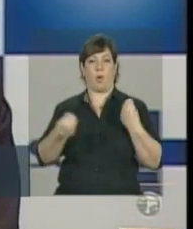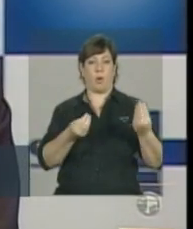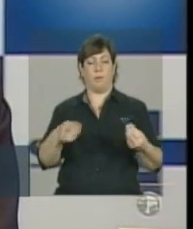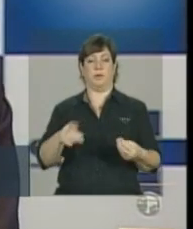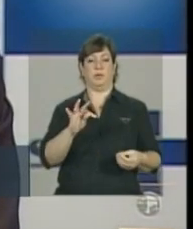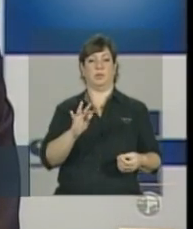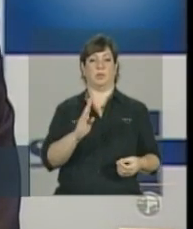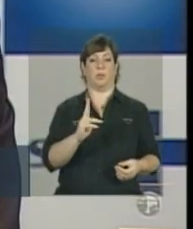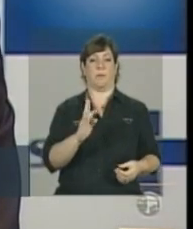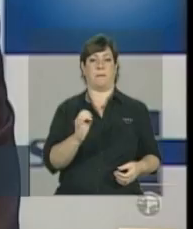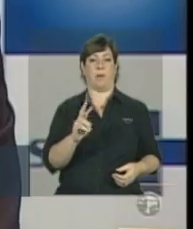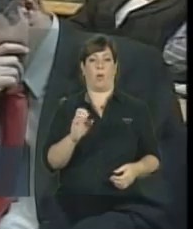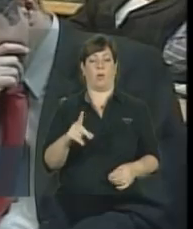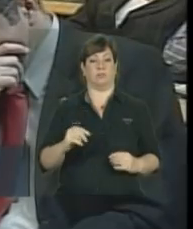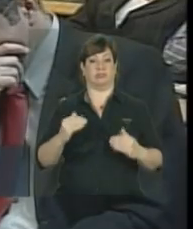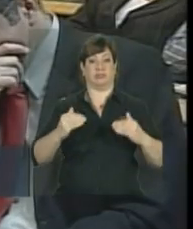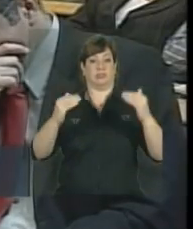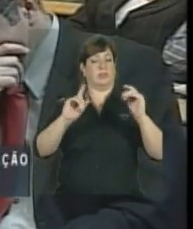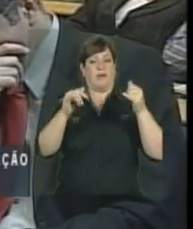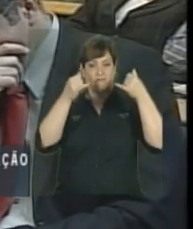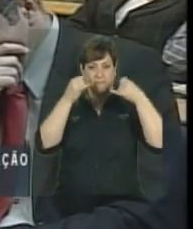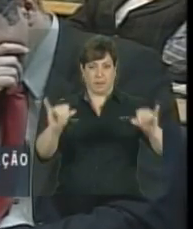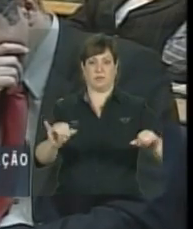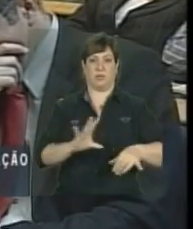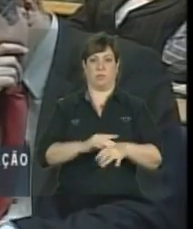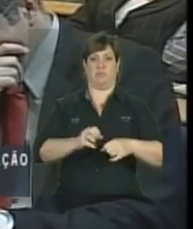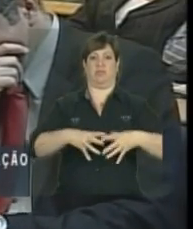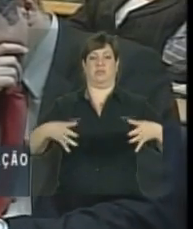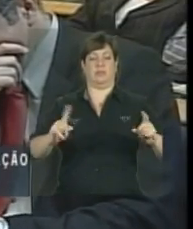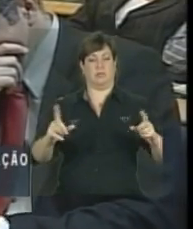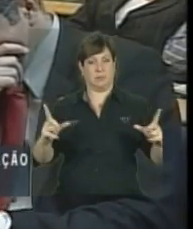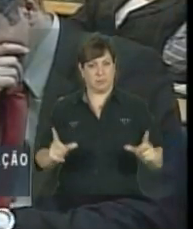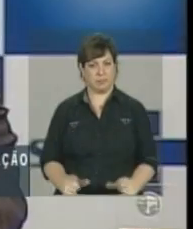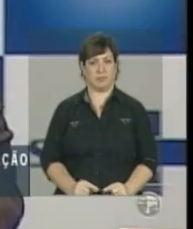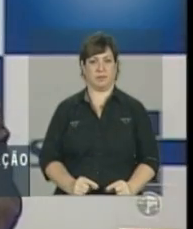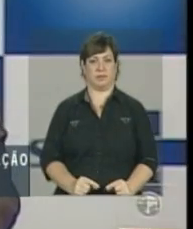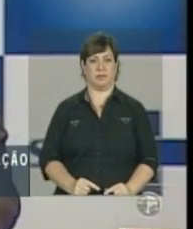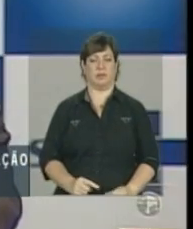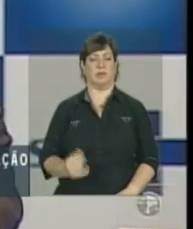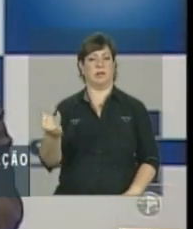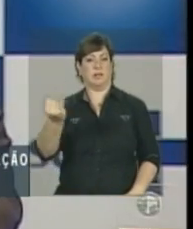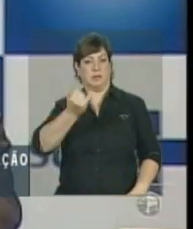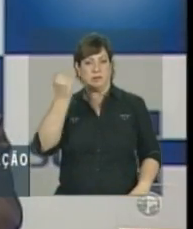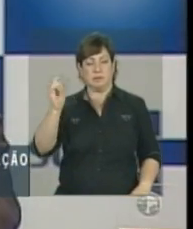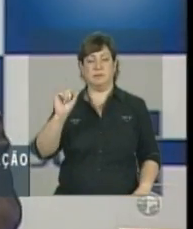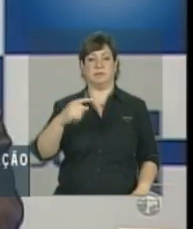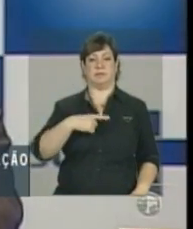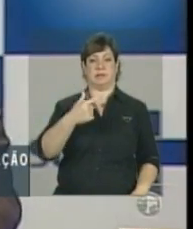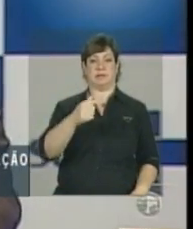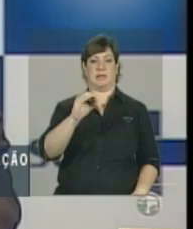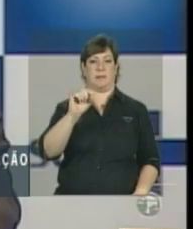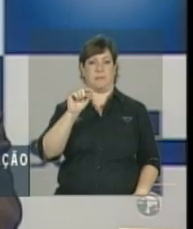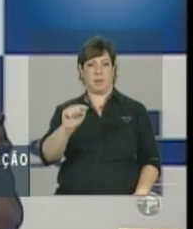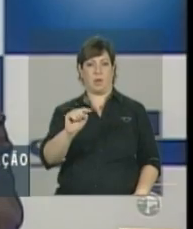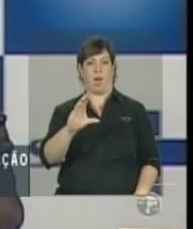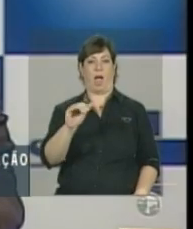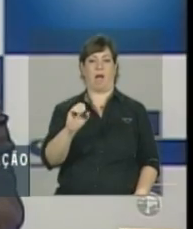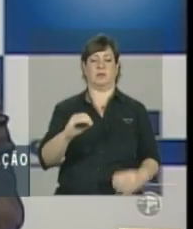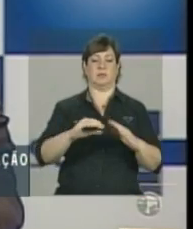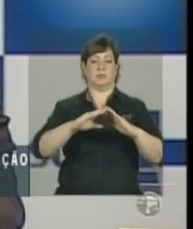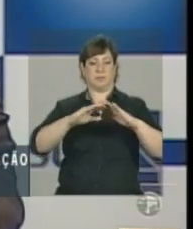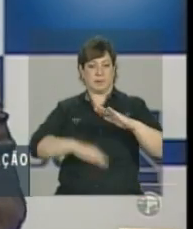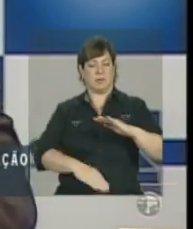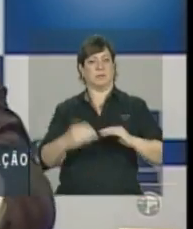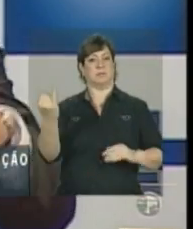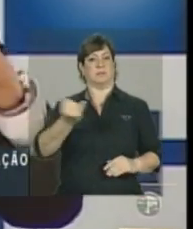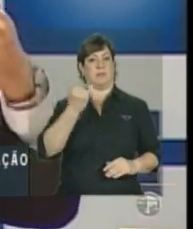da tuberculose no indivíduo. Então, em primeiro lugar é isso, é importante termos menos de 70 mil casos pela primeira vez,